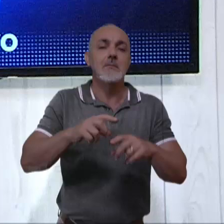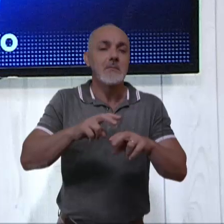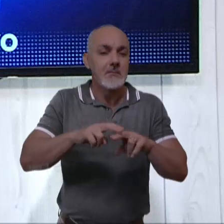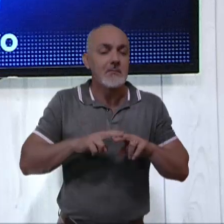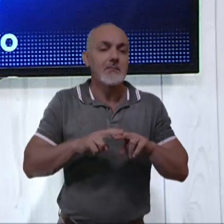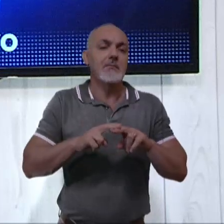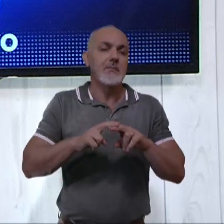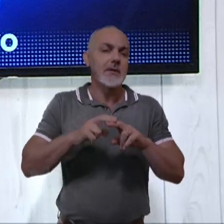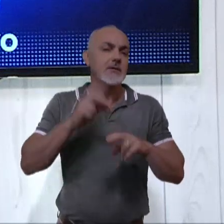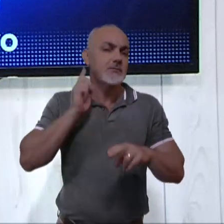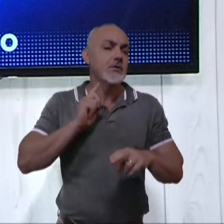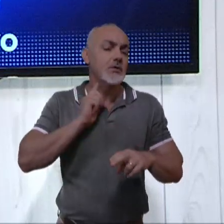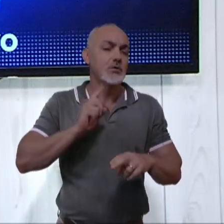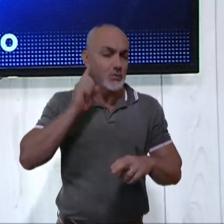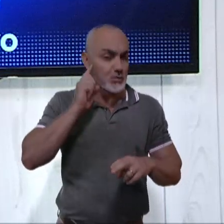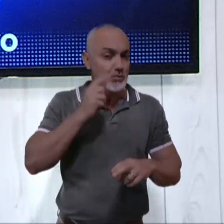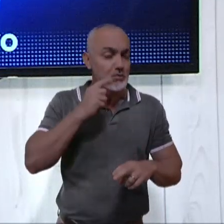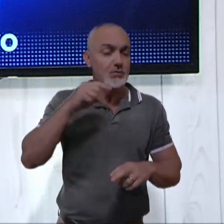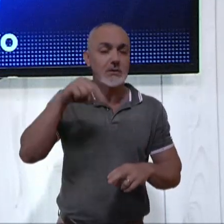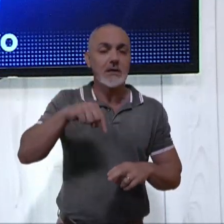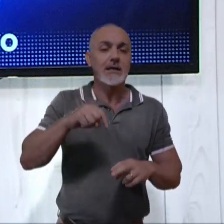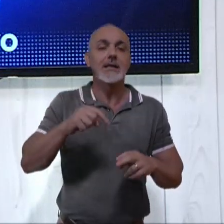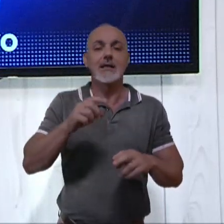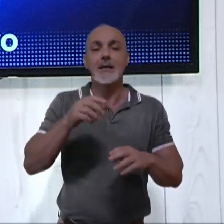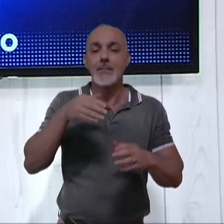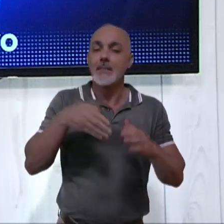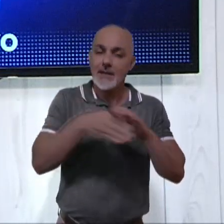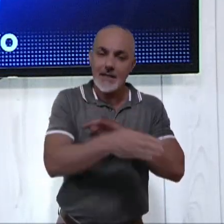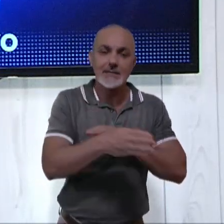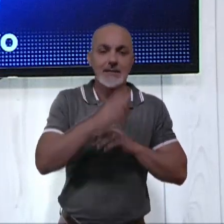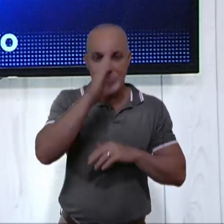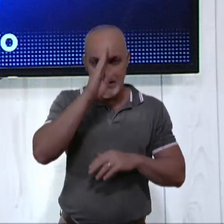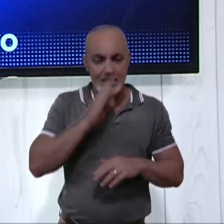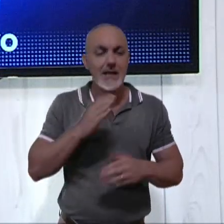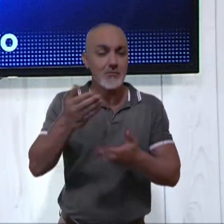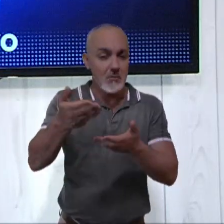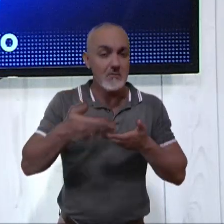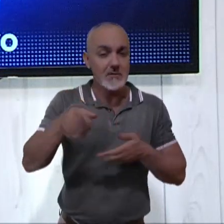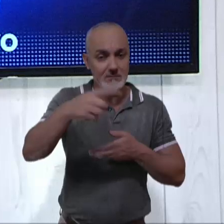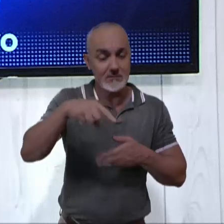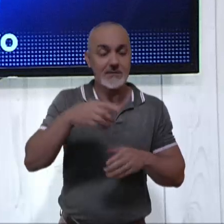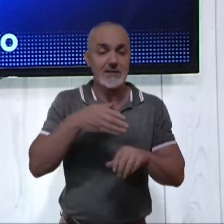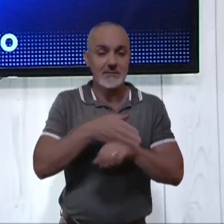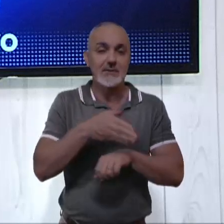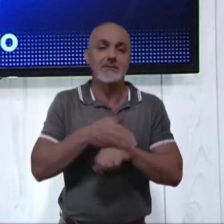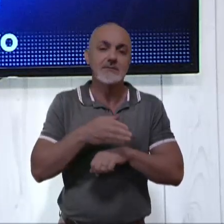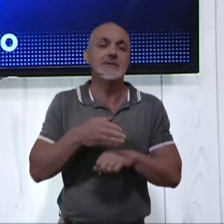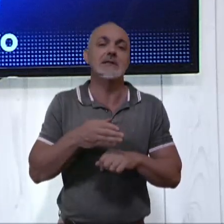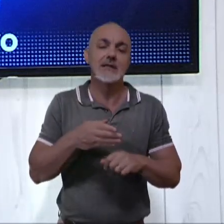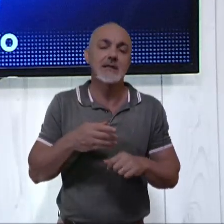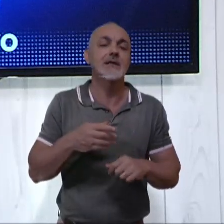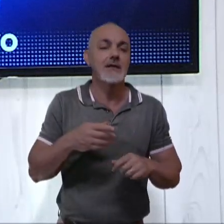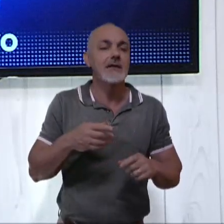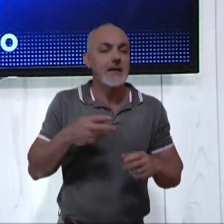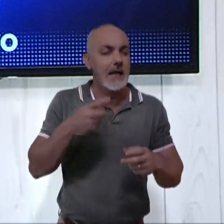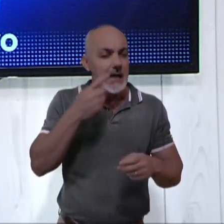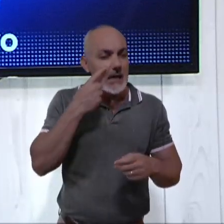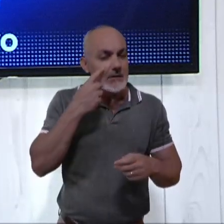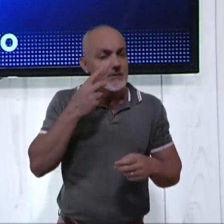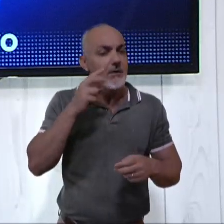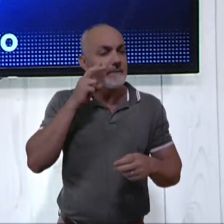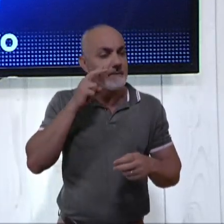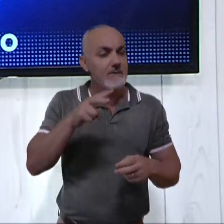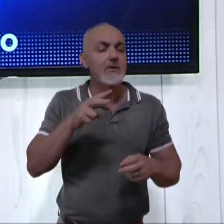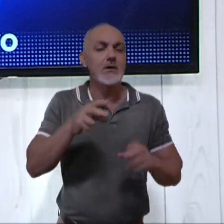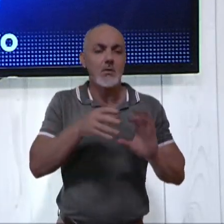Desportiva dos Surdos e a entrada é gratuita. Então, fica o convite para vocês também que acompanharam a Olimpíada, que acompanharam a